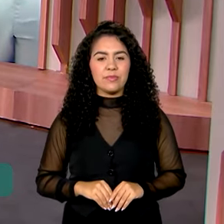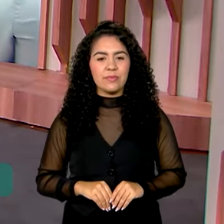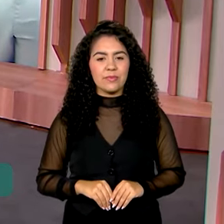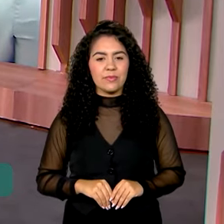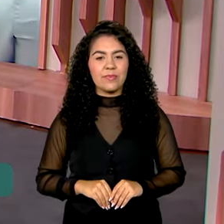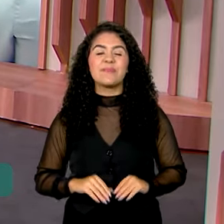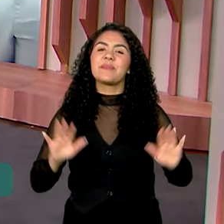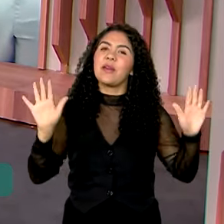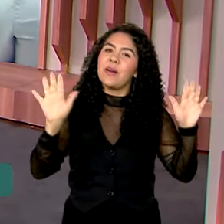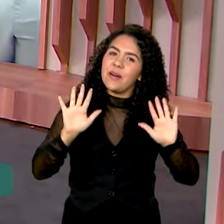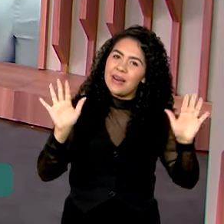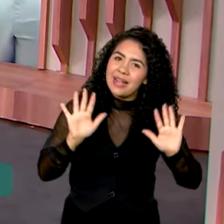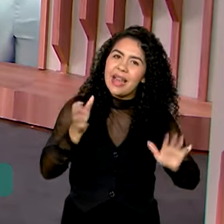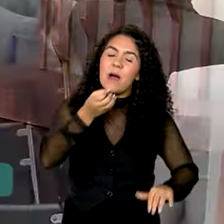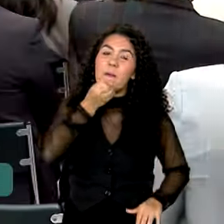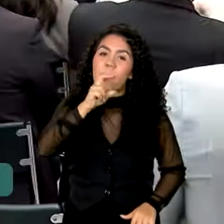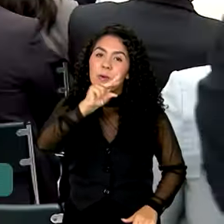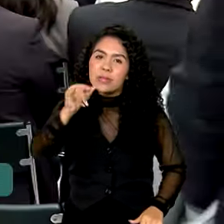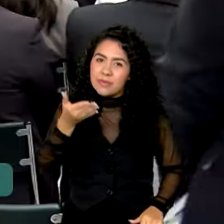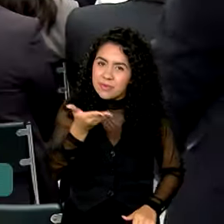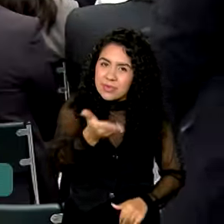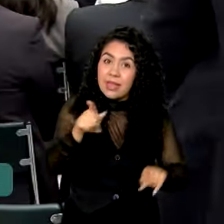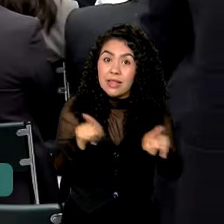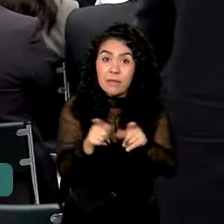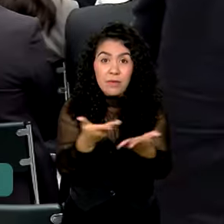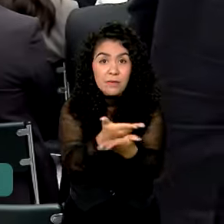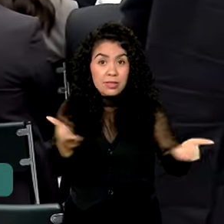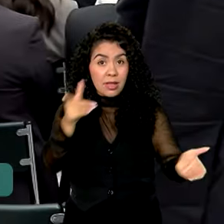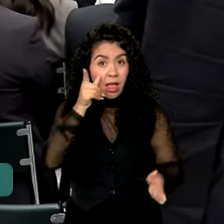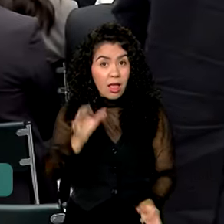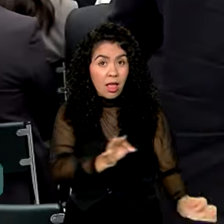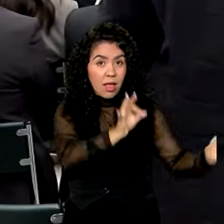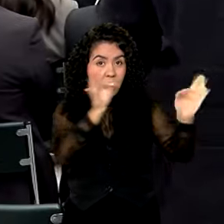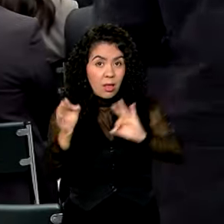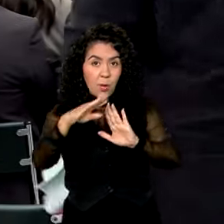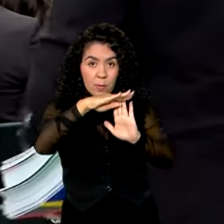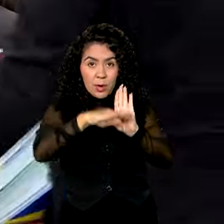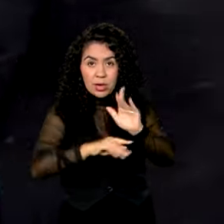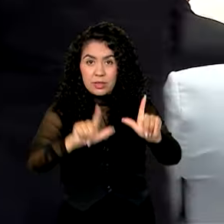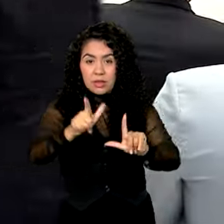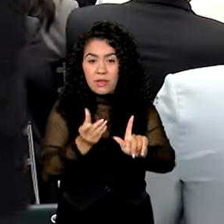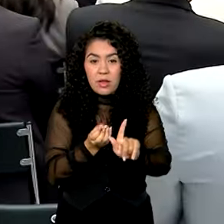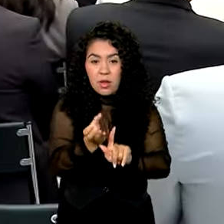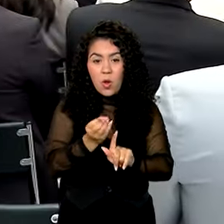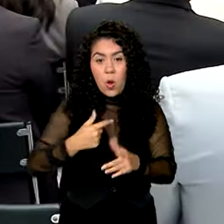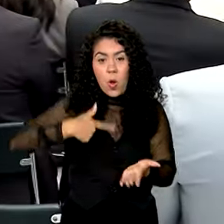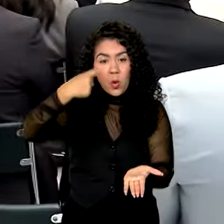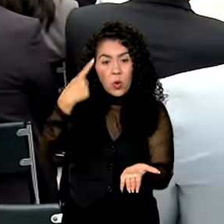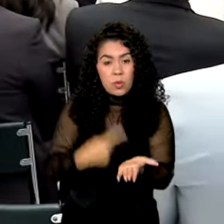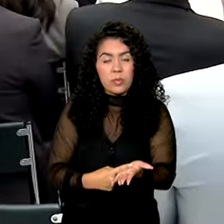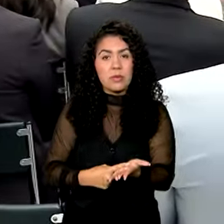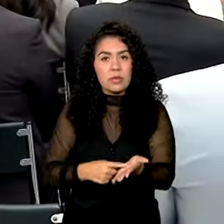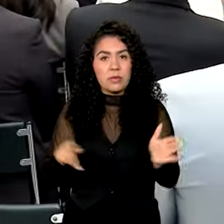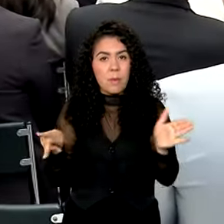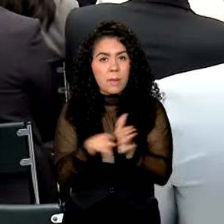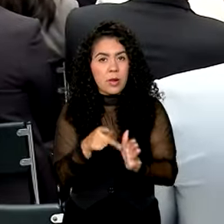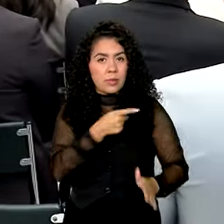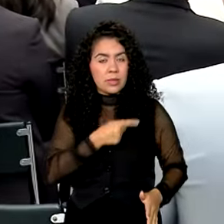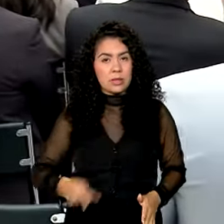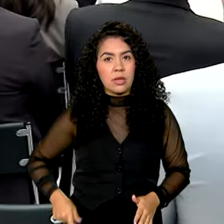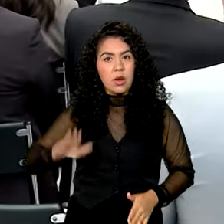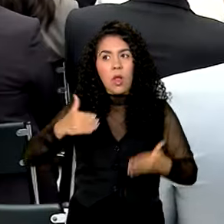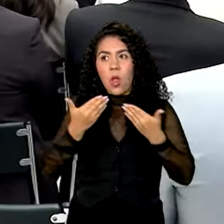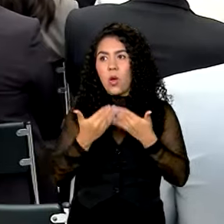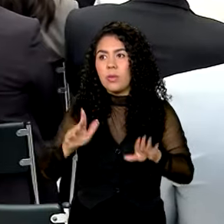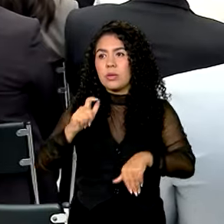Olá, Karine, bom dia para você, bom dia a todos que acompanham o Canal 9. A agenda do presidente Lula começou às 9 da manhã,